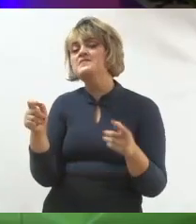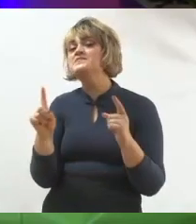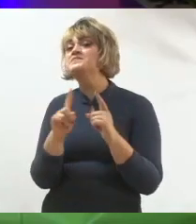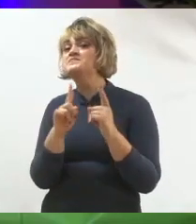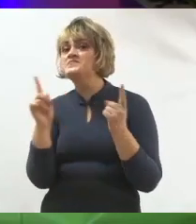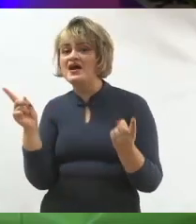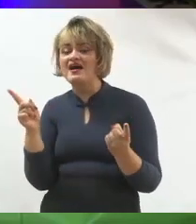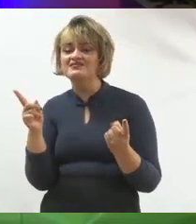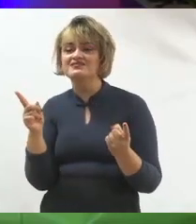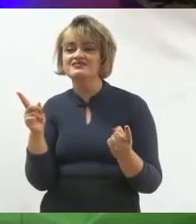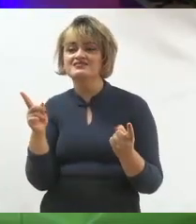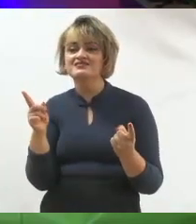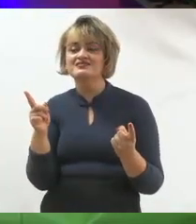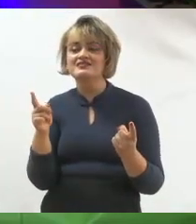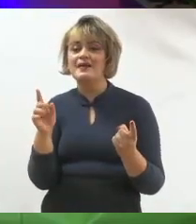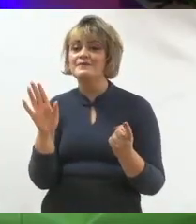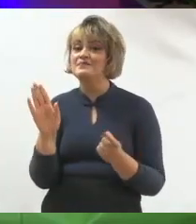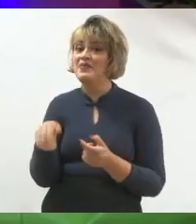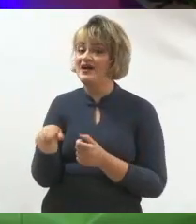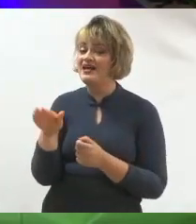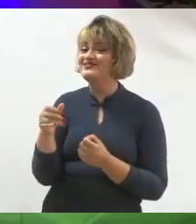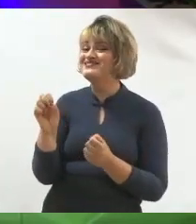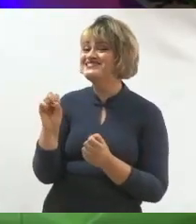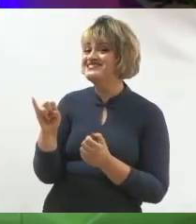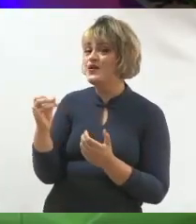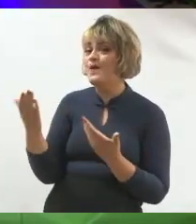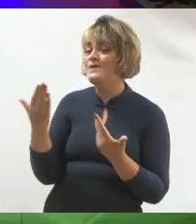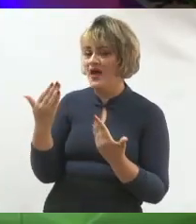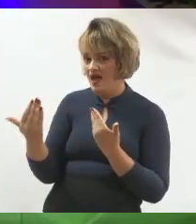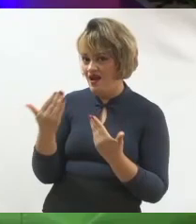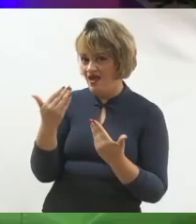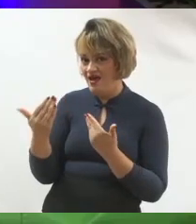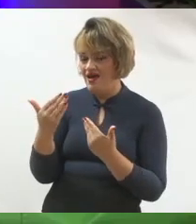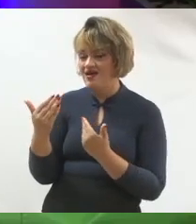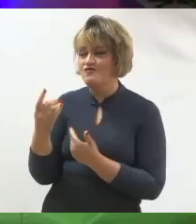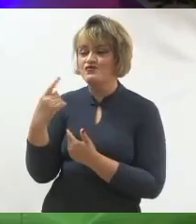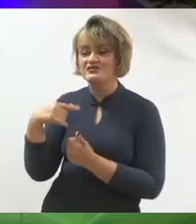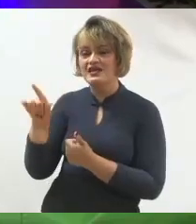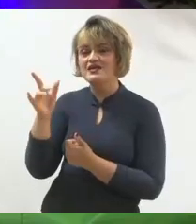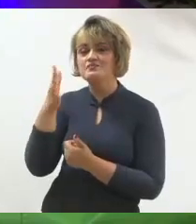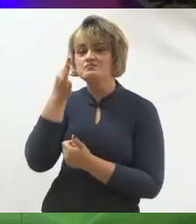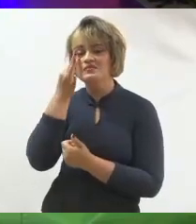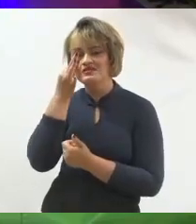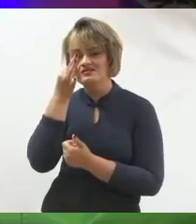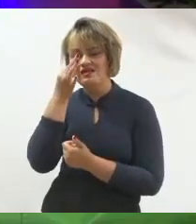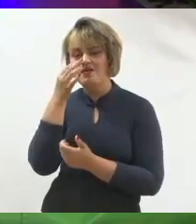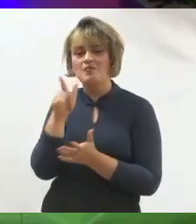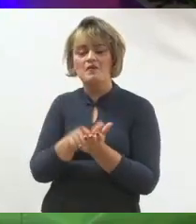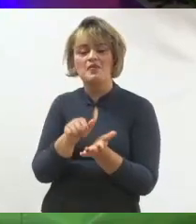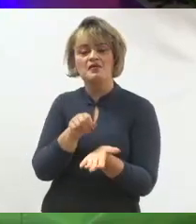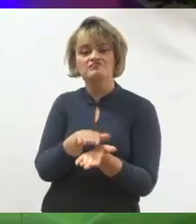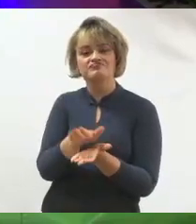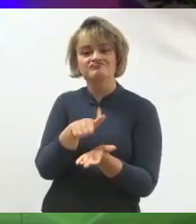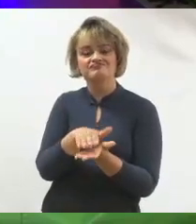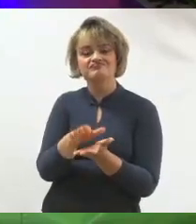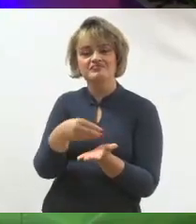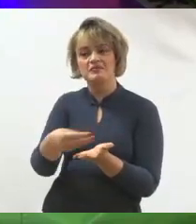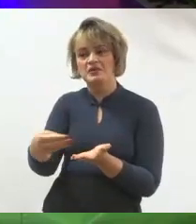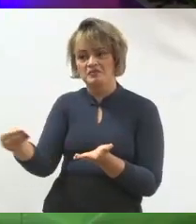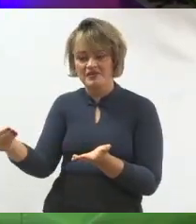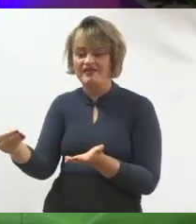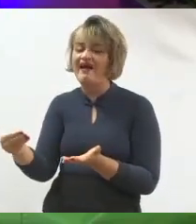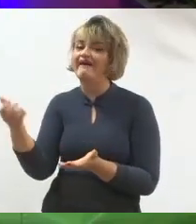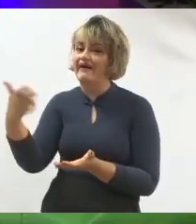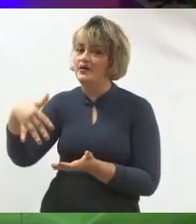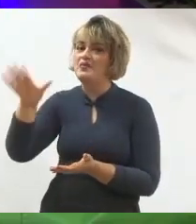infinitamente mais barato do que, por exemplo, se você precisasse imprimir material e distribuir pra aquela mesma quantidade de